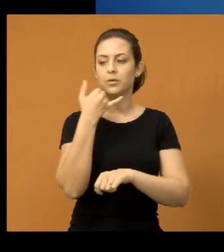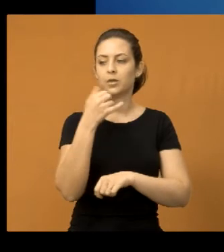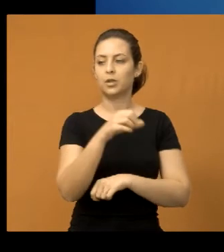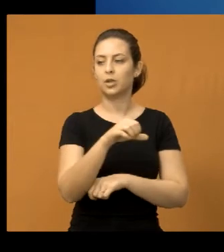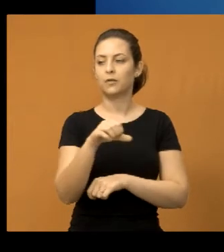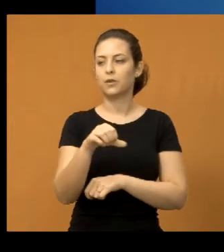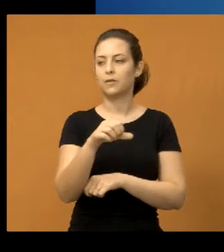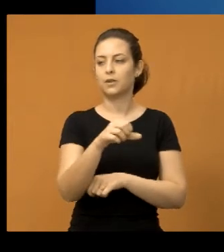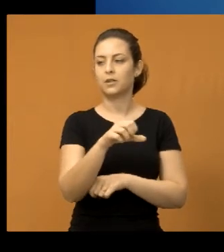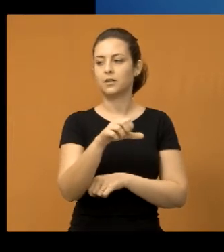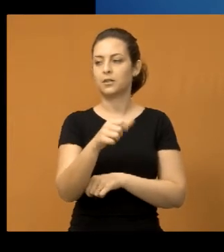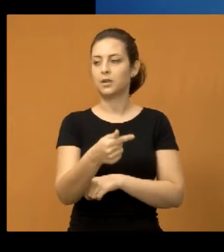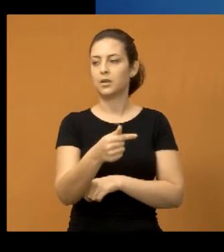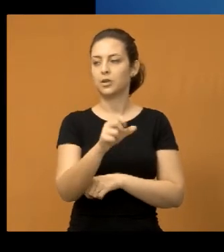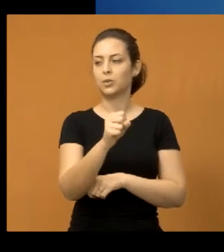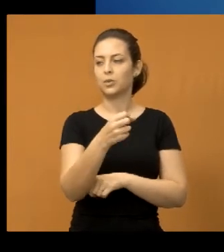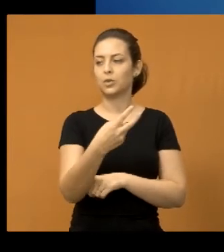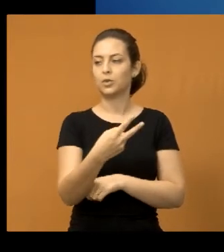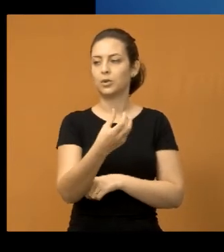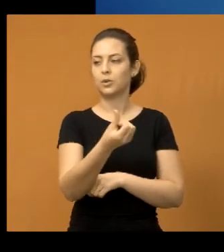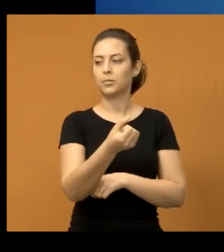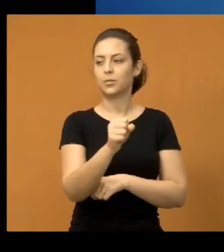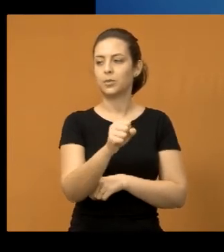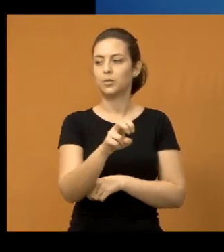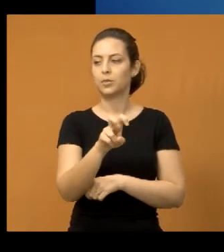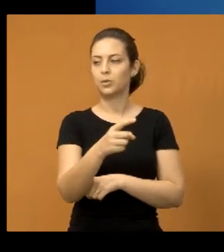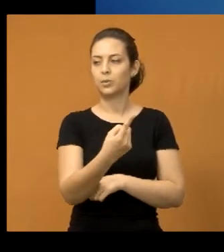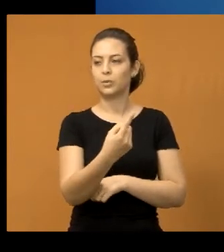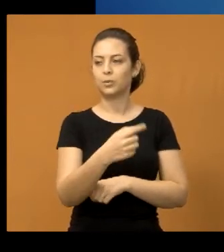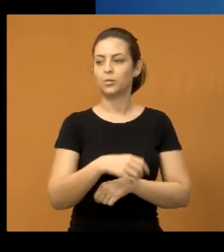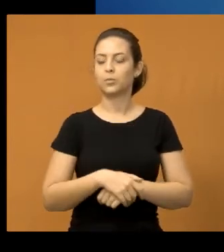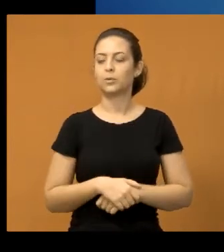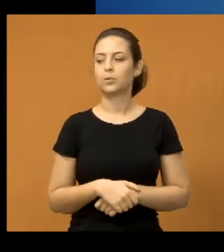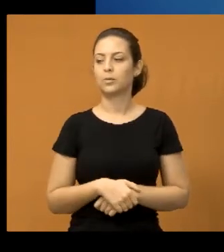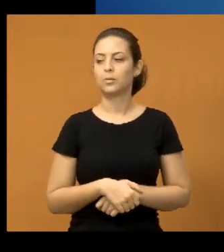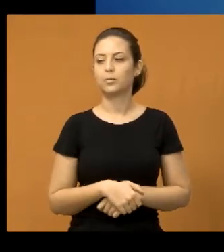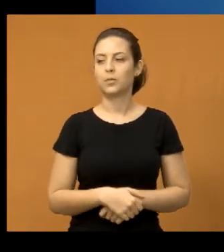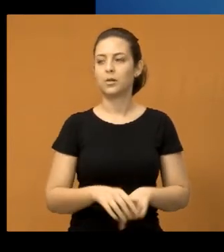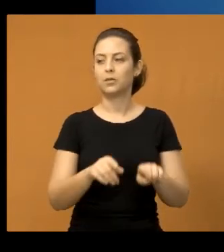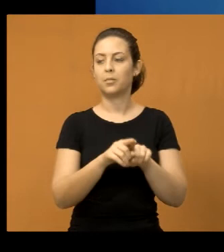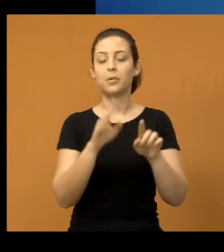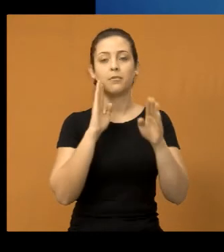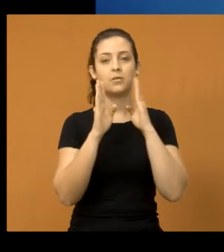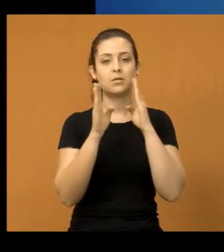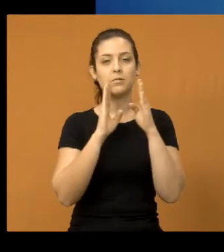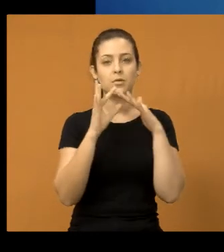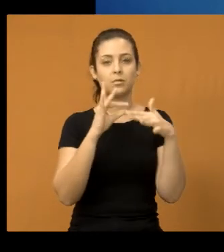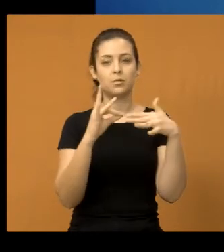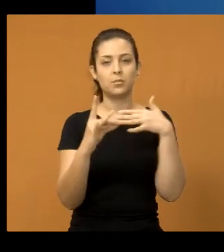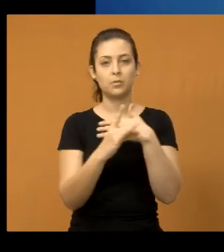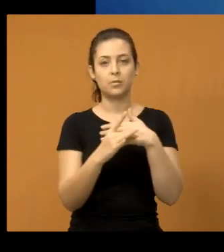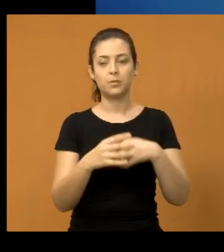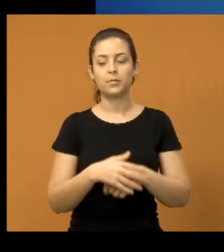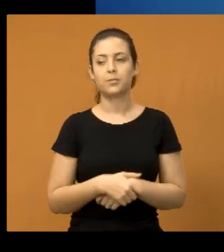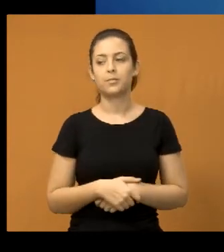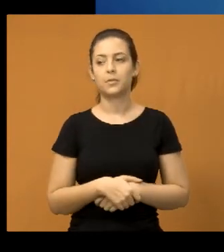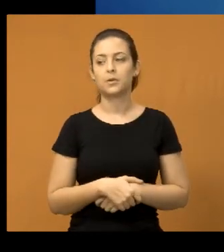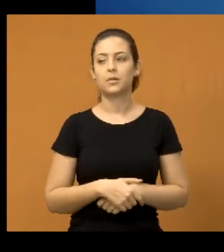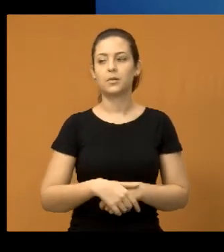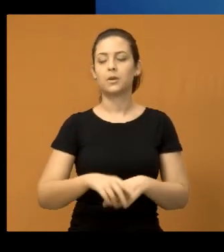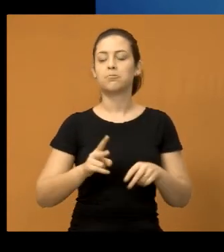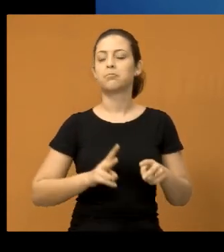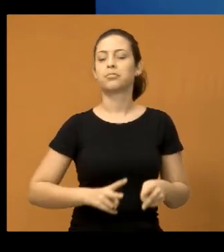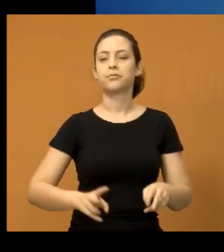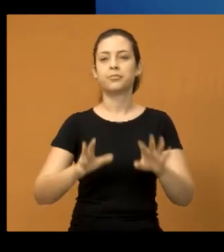99782-6851, tem também ali o Facebook, e estamos sempre